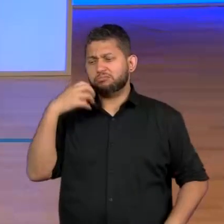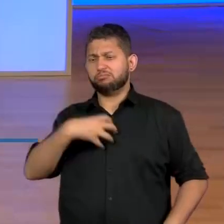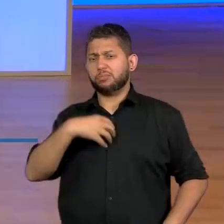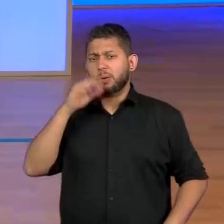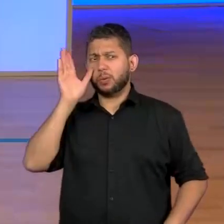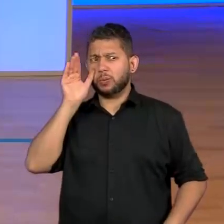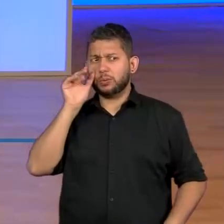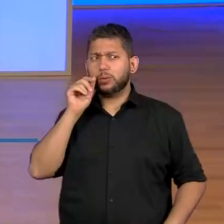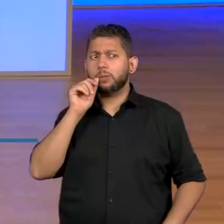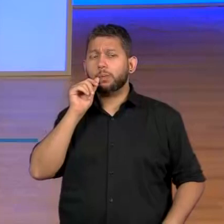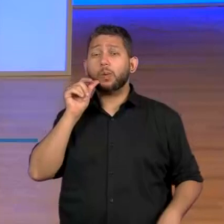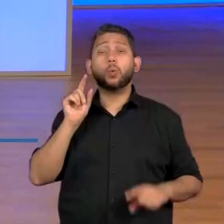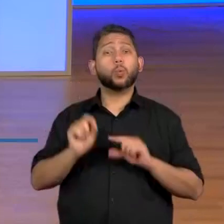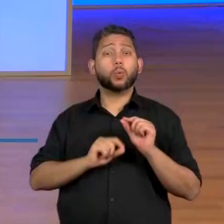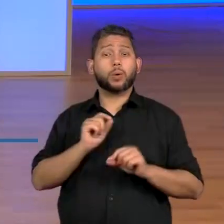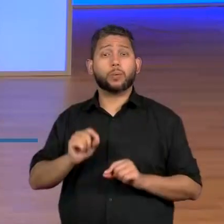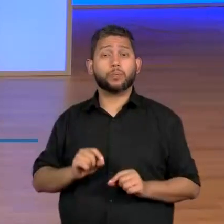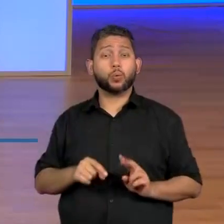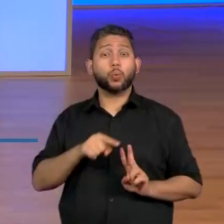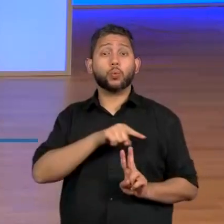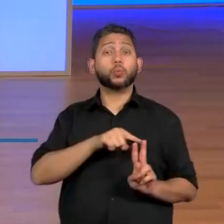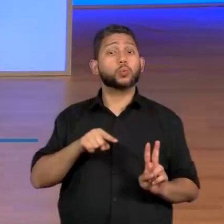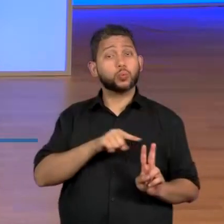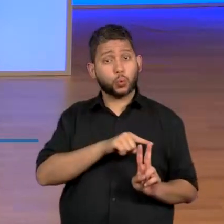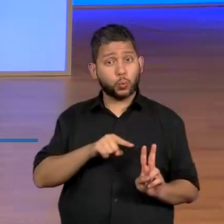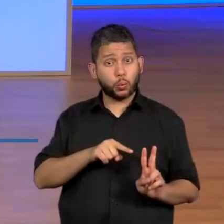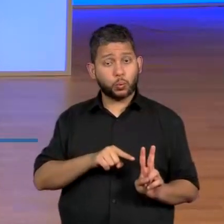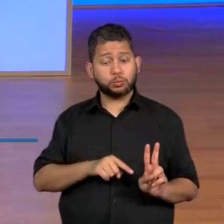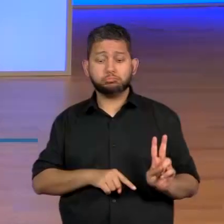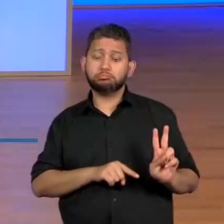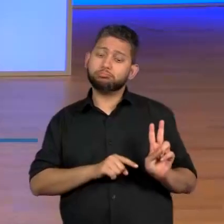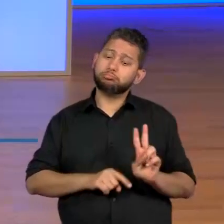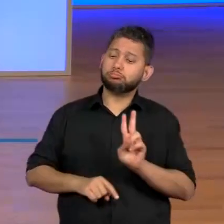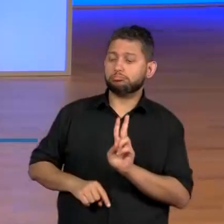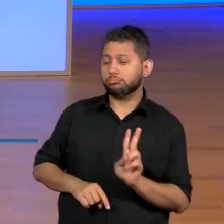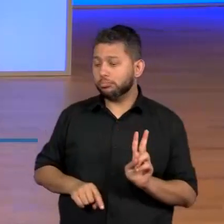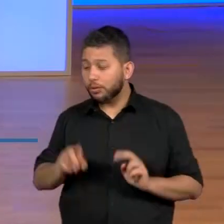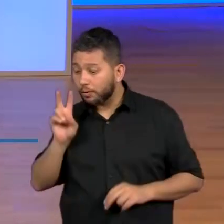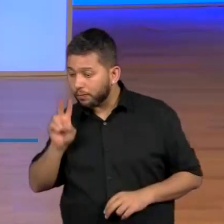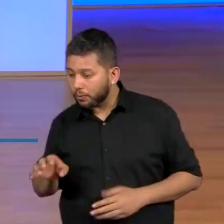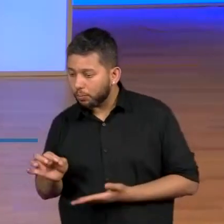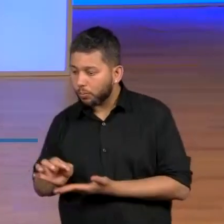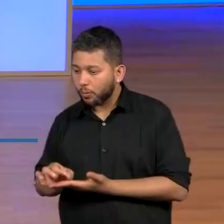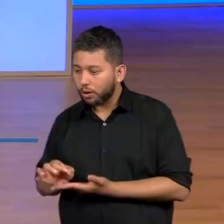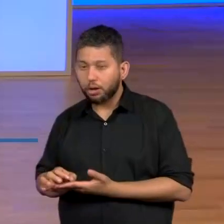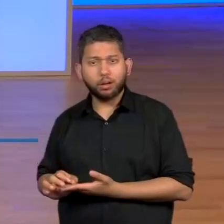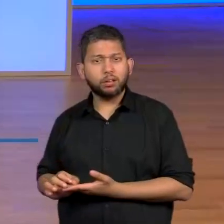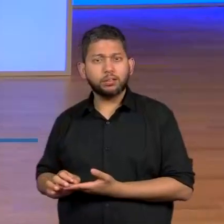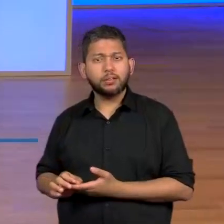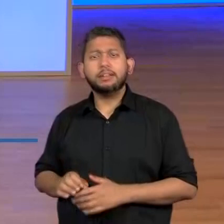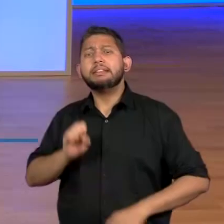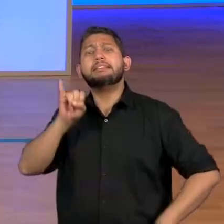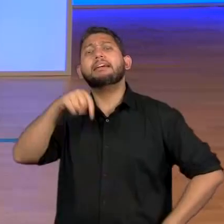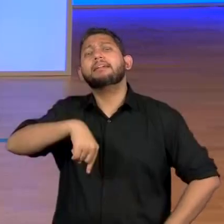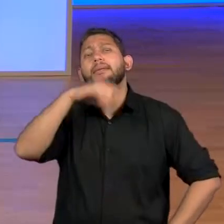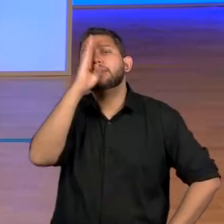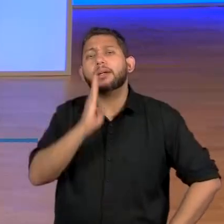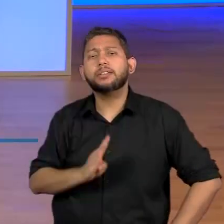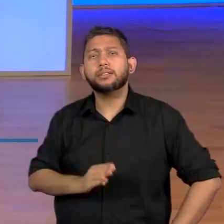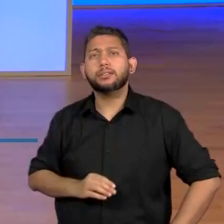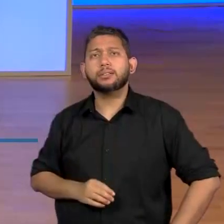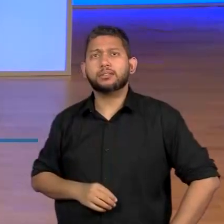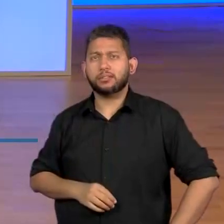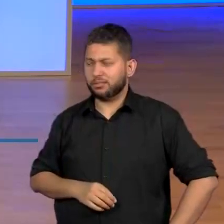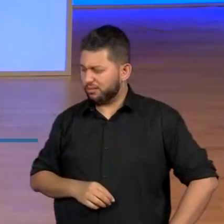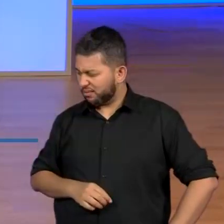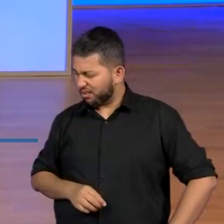interessante, é que os dois cunhados estavam lá mergulhando, encontraram aquela moeda. Ai, deve ser, se fôssemos nós aqui no Brasil, eu ia falar, será que